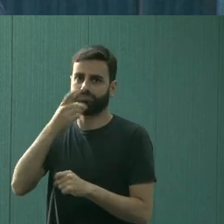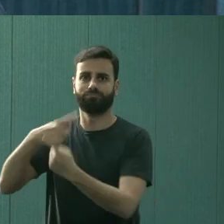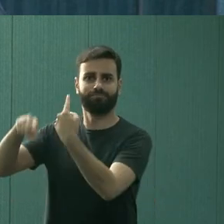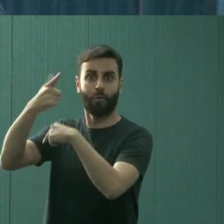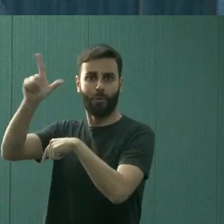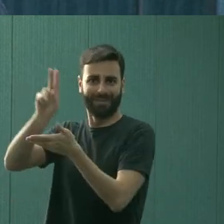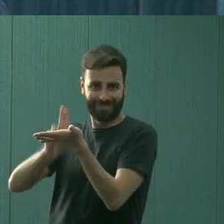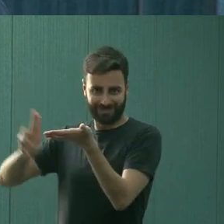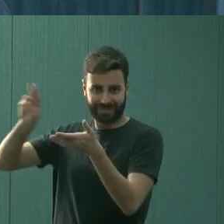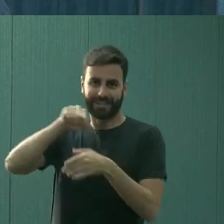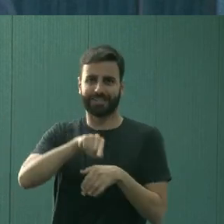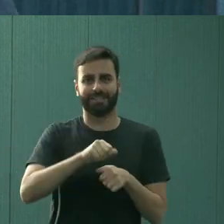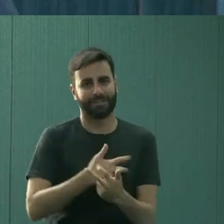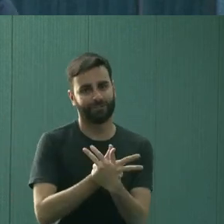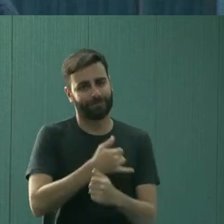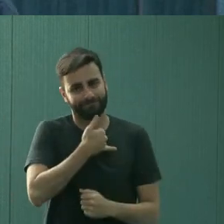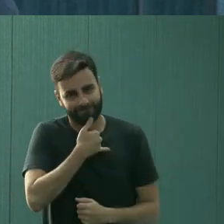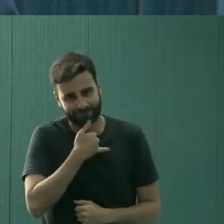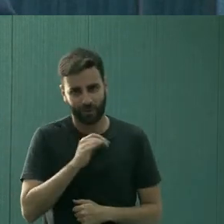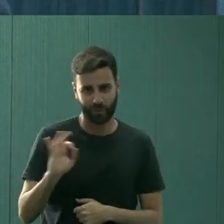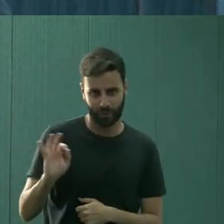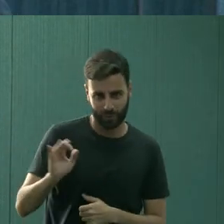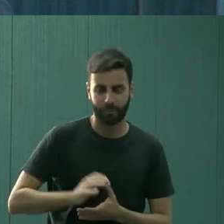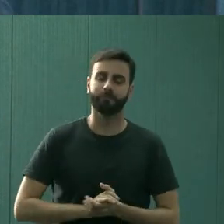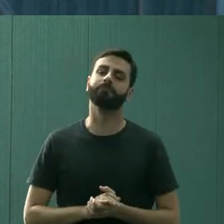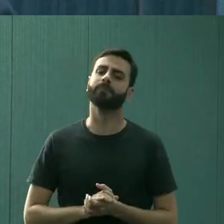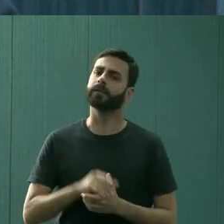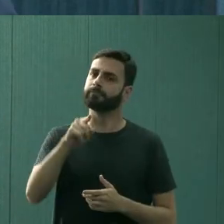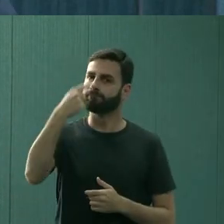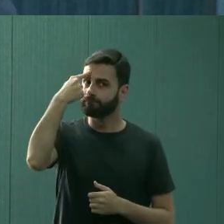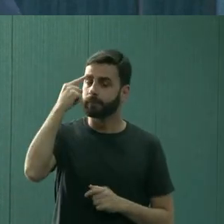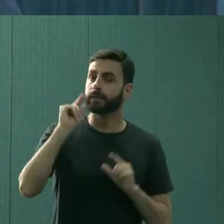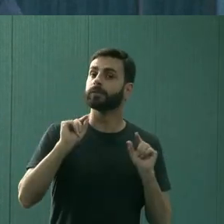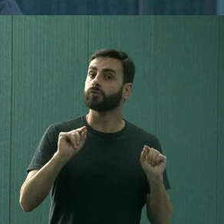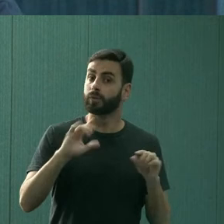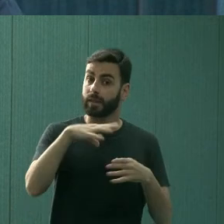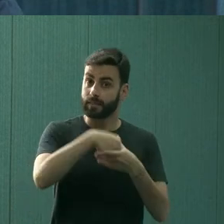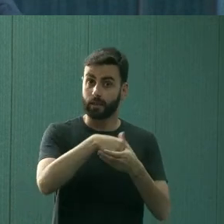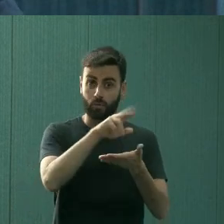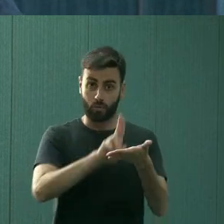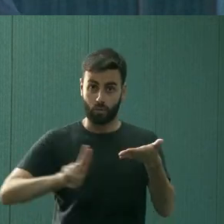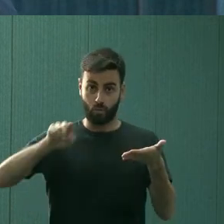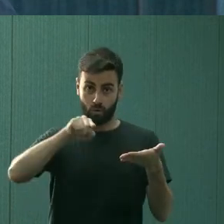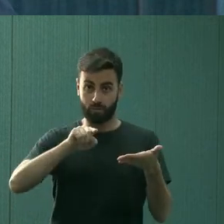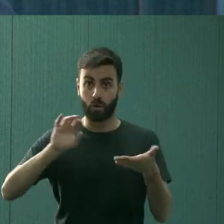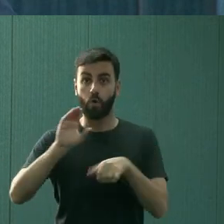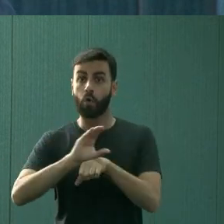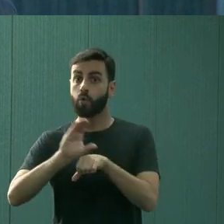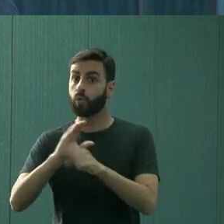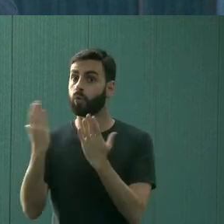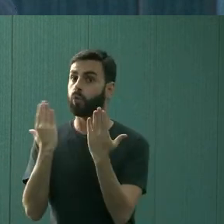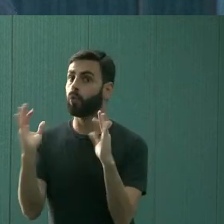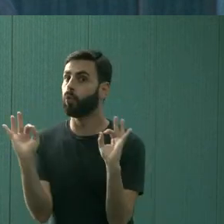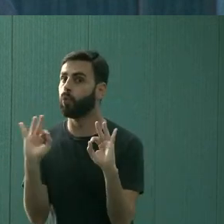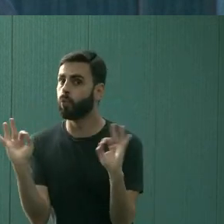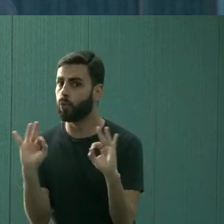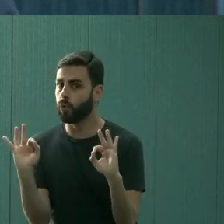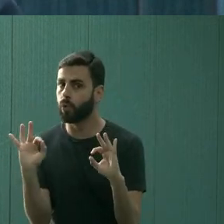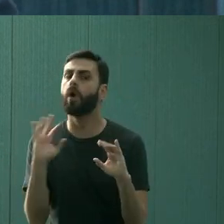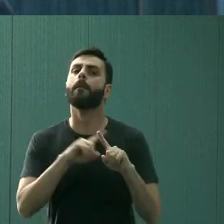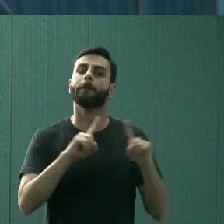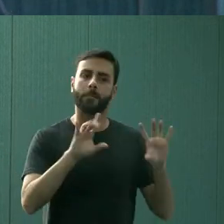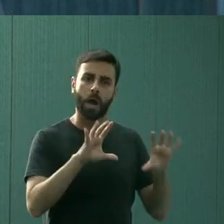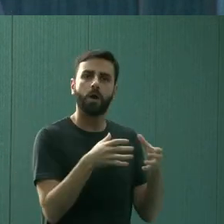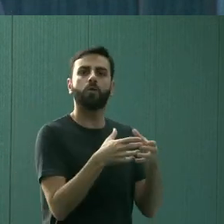capacidade. Então, para, é muito importante pensar isso, que para uma instituição que não tem um curso de psicologia, a gente tem uma